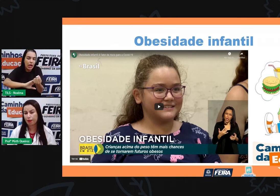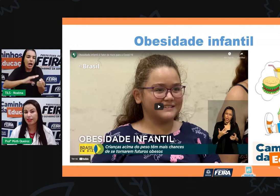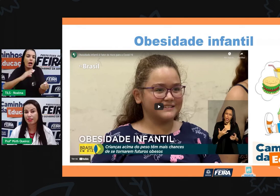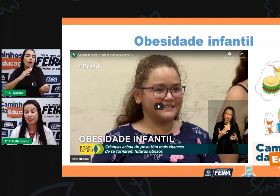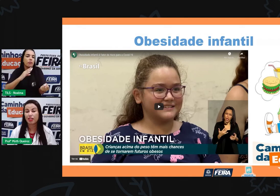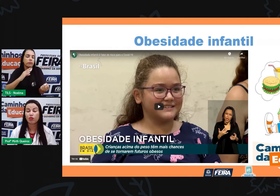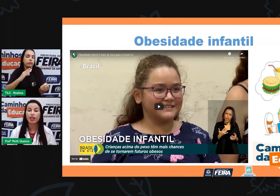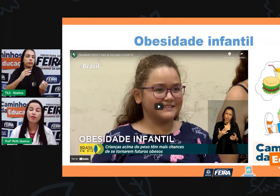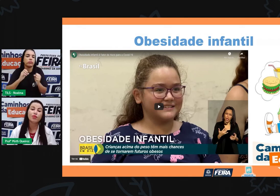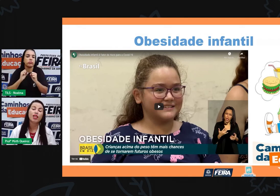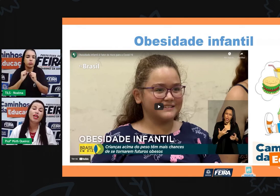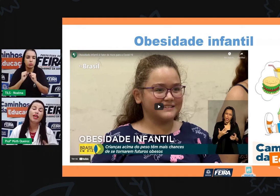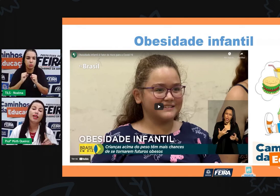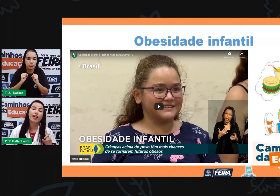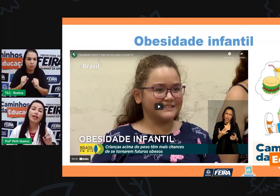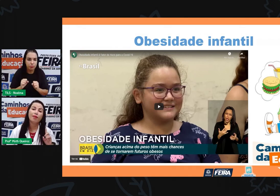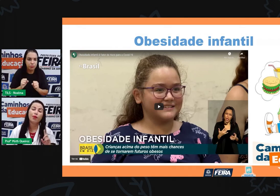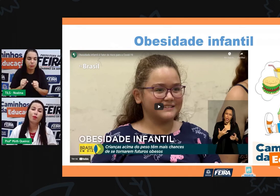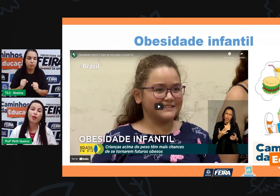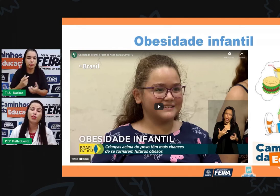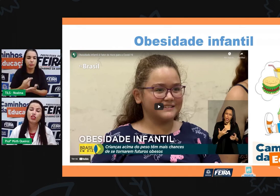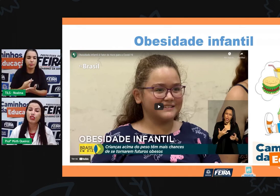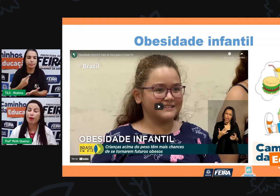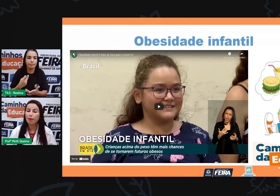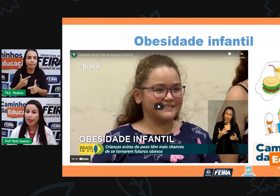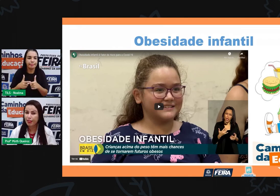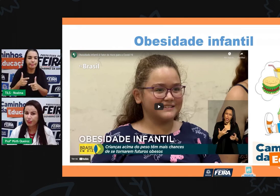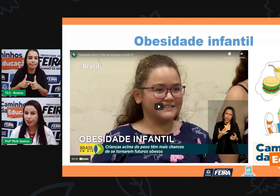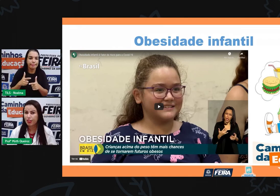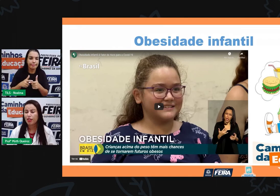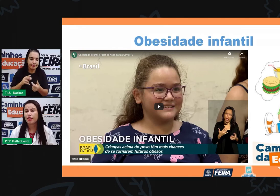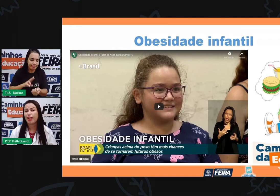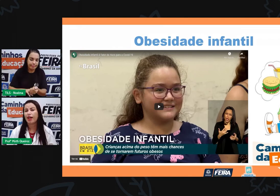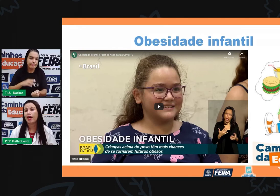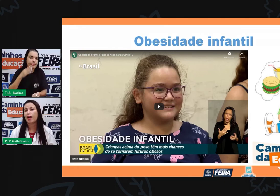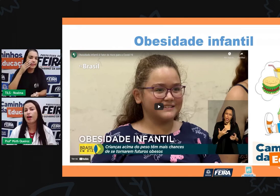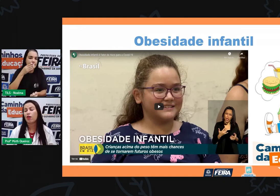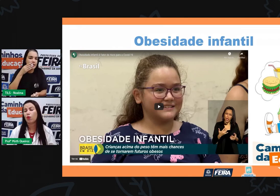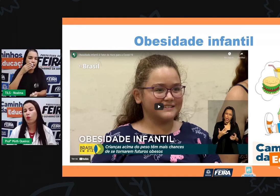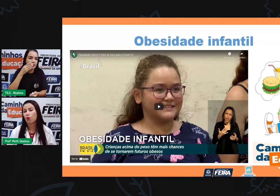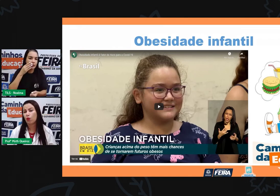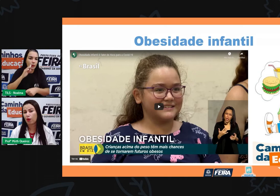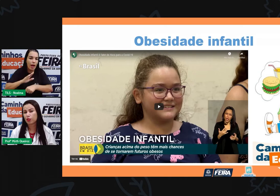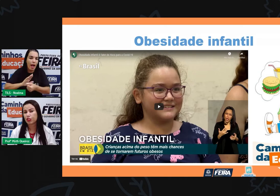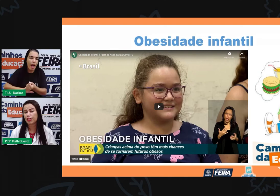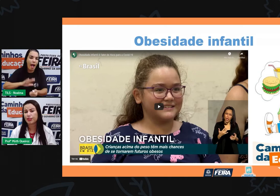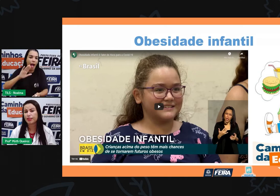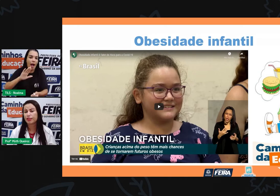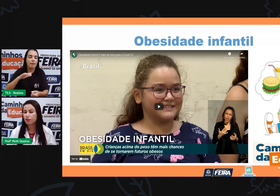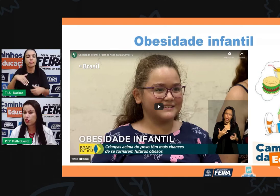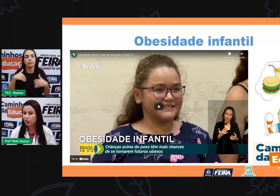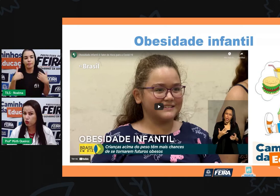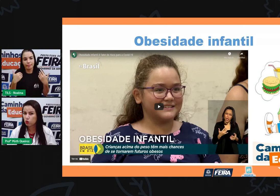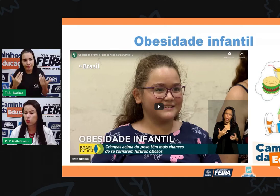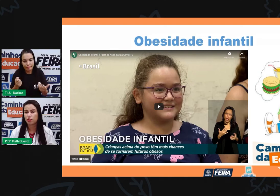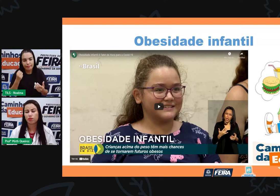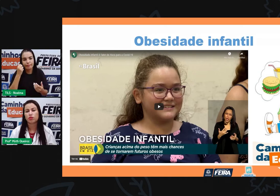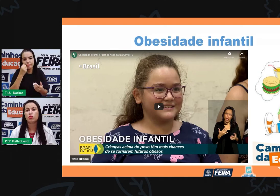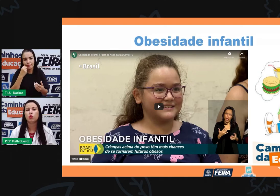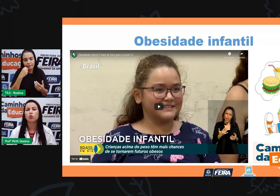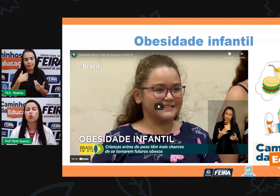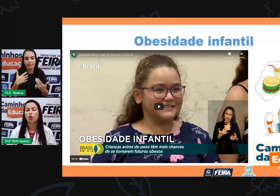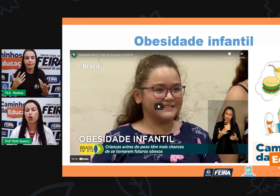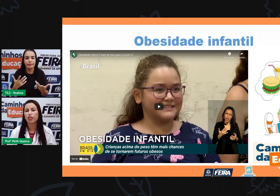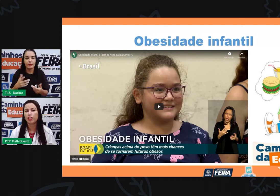hipertensão, né? Problema de diabetes, que é a quantidade excessiva de açúcar